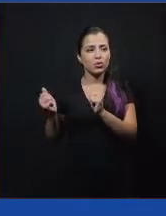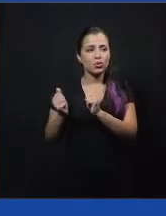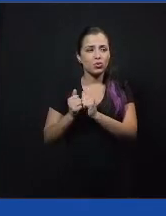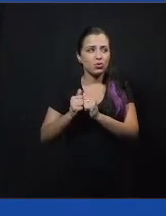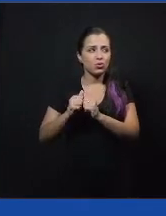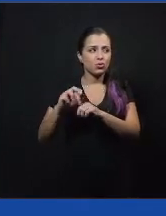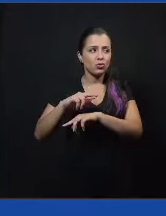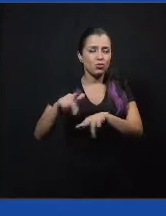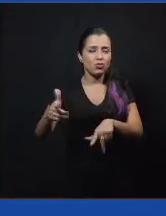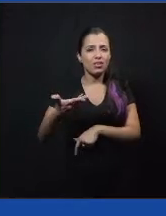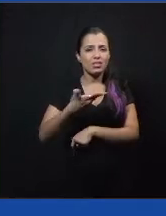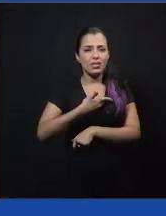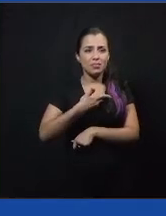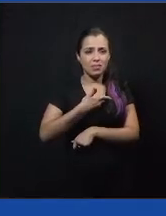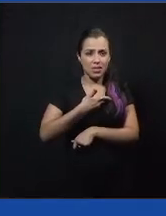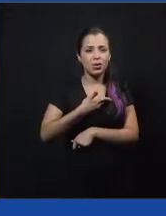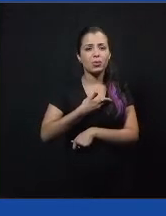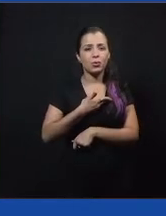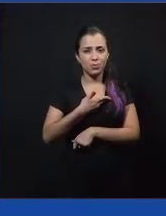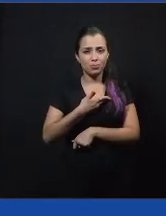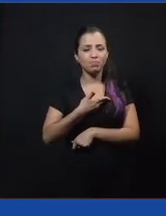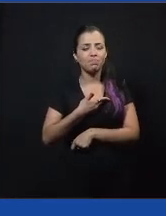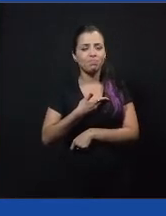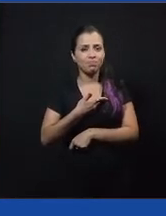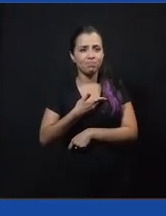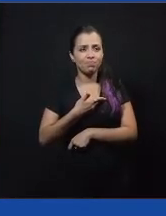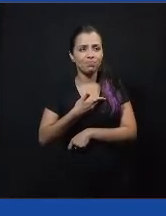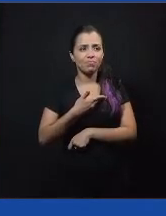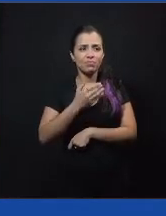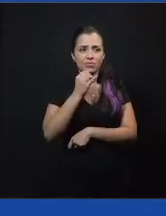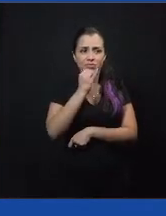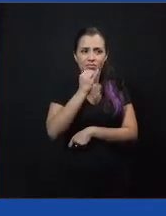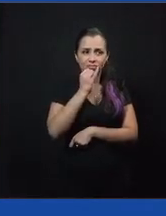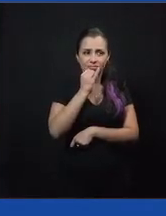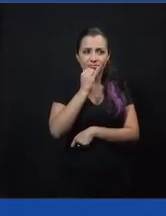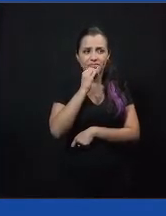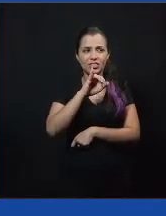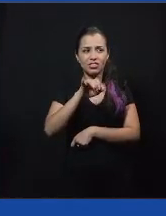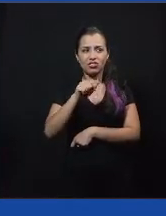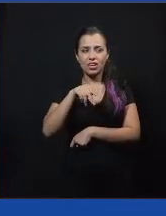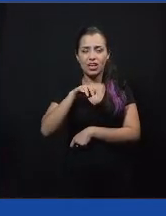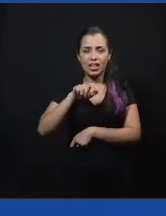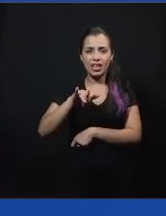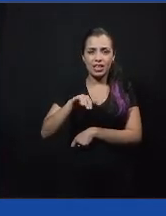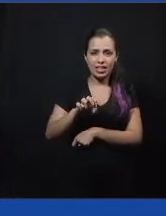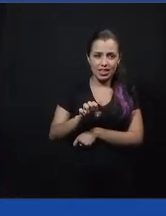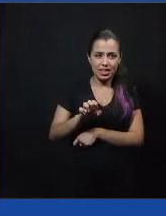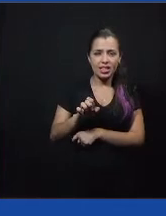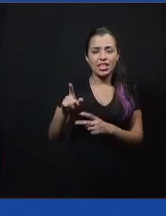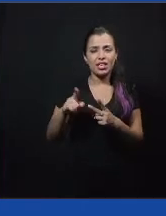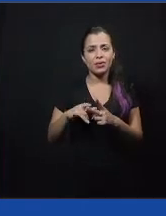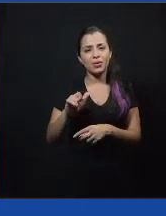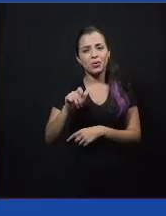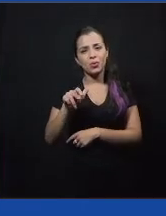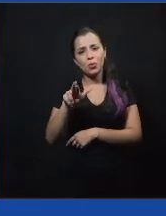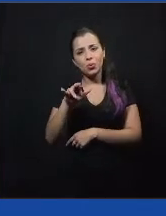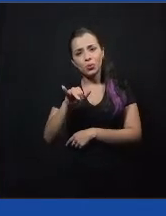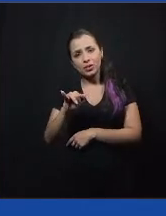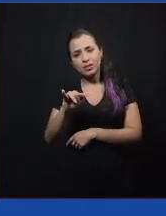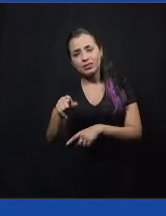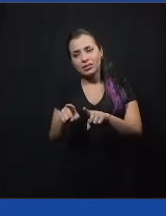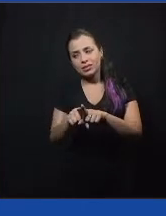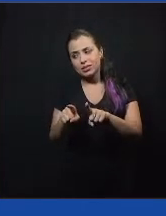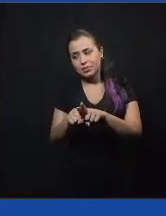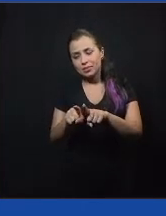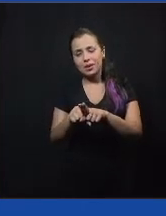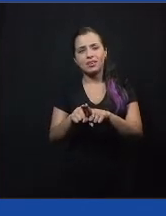que estão nos bastidores também, como o Leonel, a Jaqueline que está nos bastidores, o Yuri que está aqui com a gente. Boa